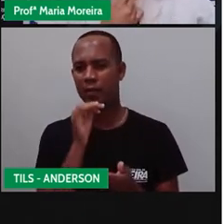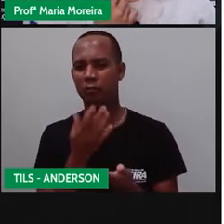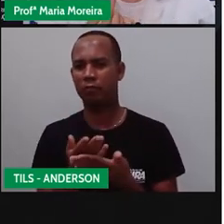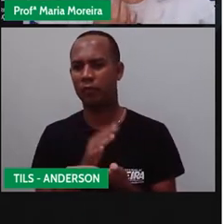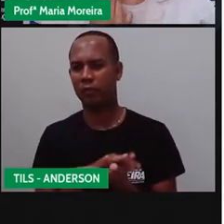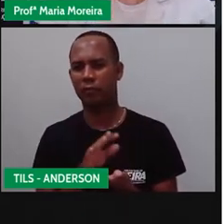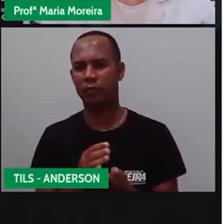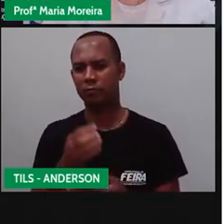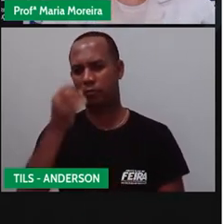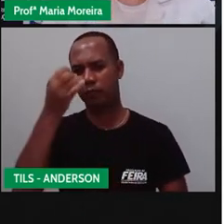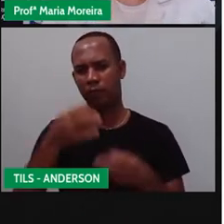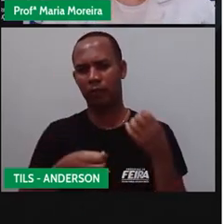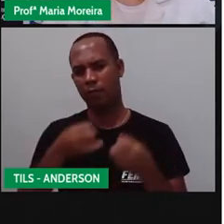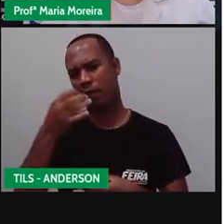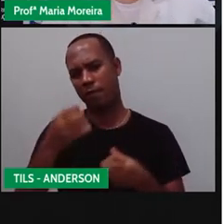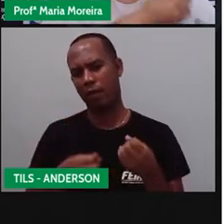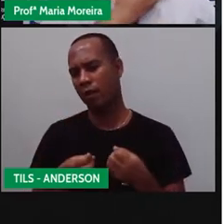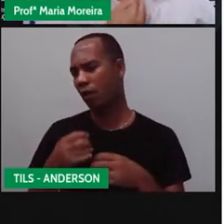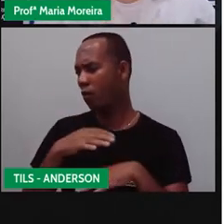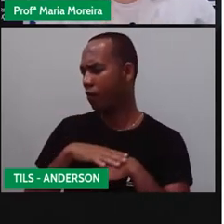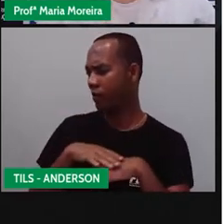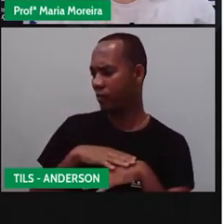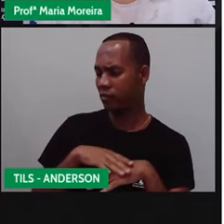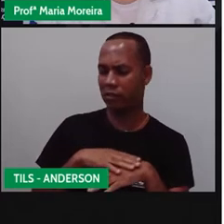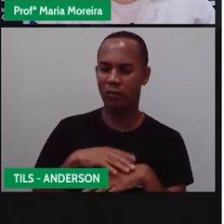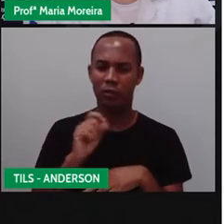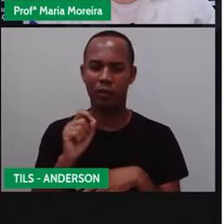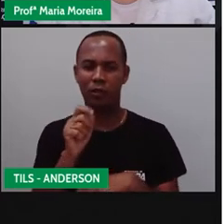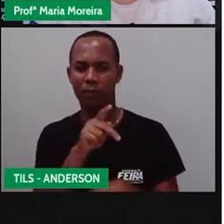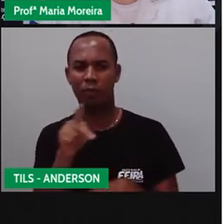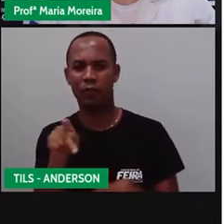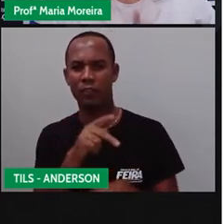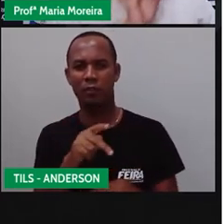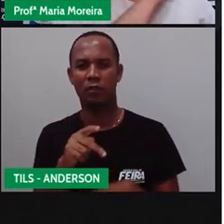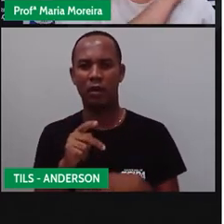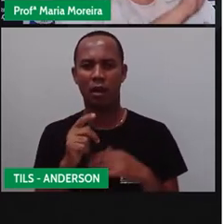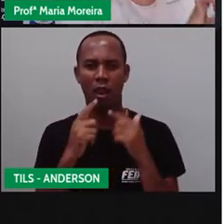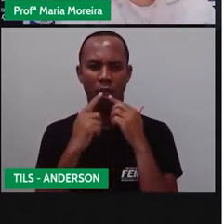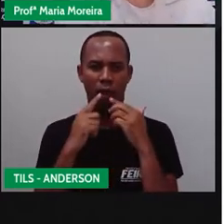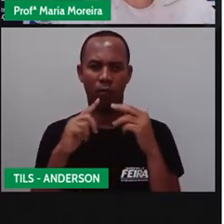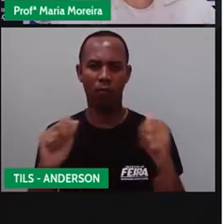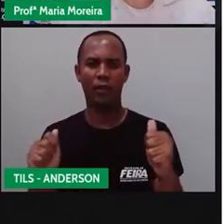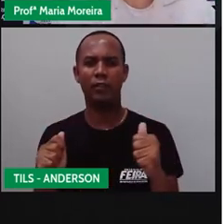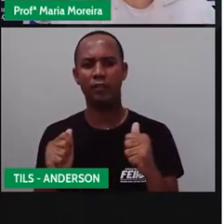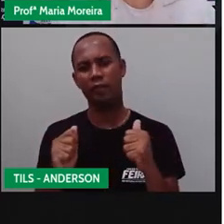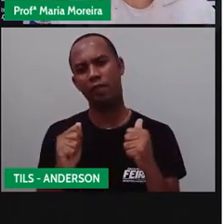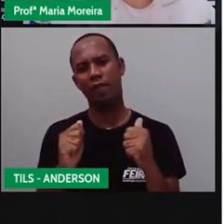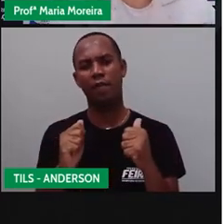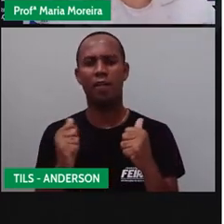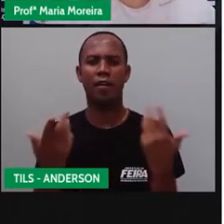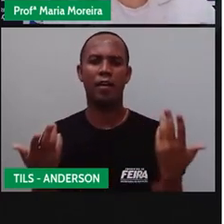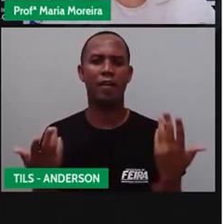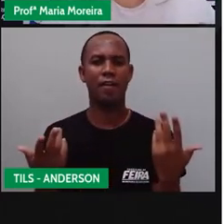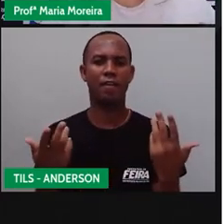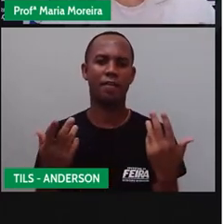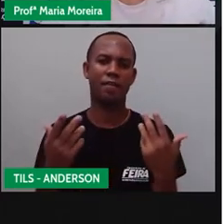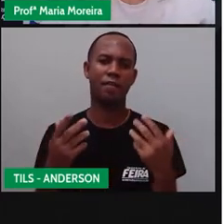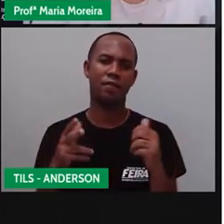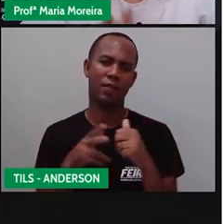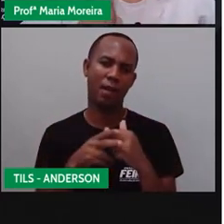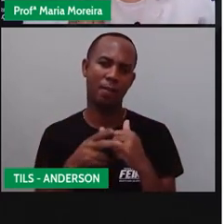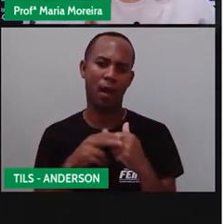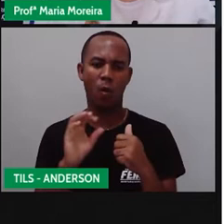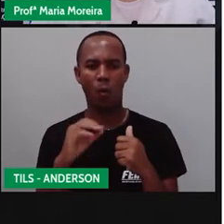Libras. O Anderson também conversa com a Pró. Então, a minha linguagem é verbal e não verbal. A de Anderson também é verbal e não verbal.